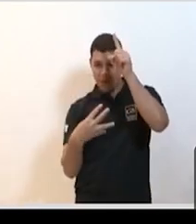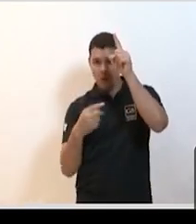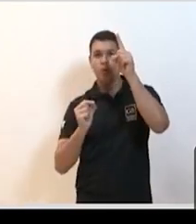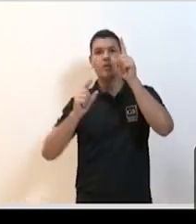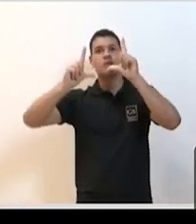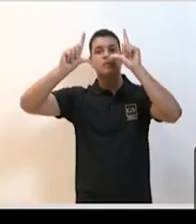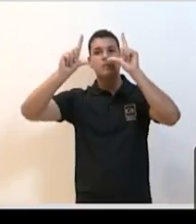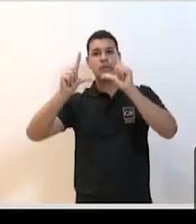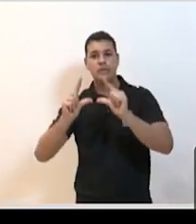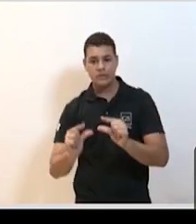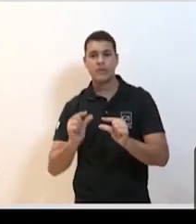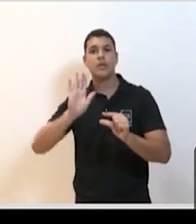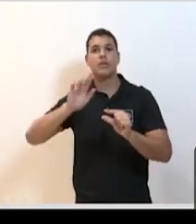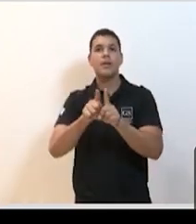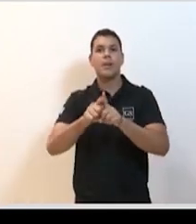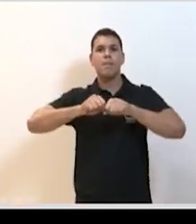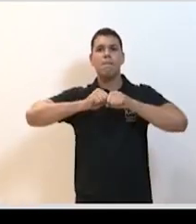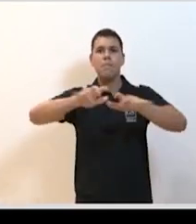explosão de casos mundo afora. Pode passar ao próximo.